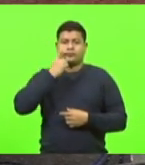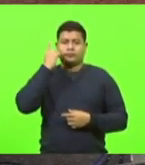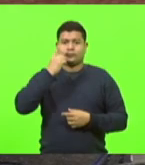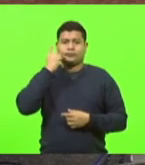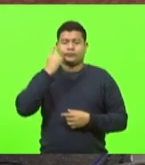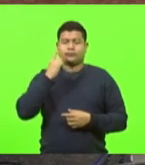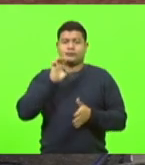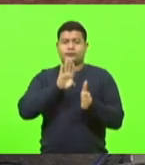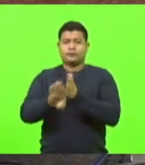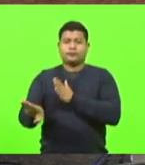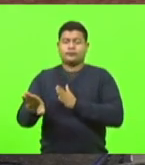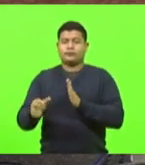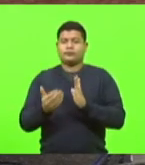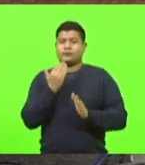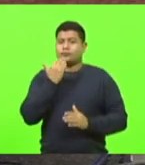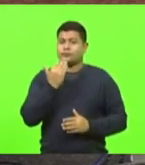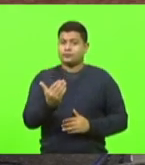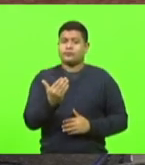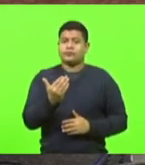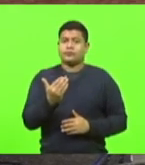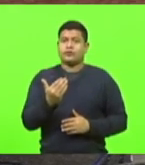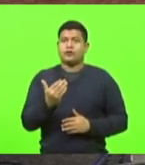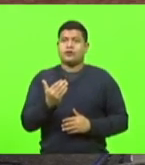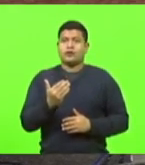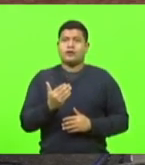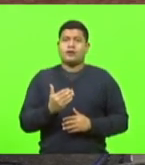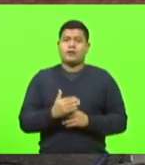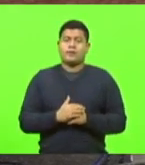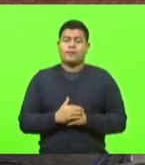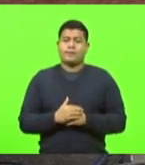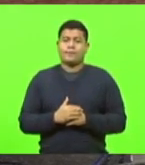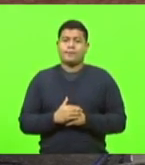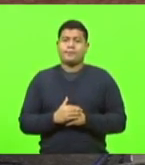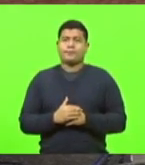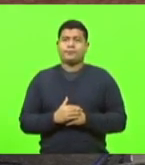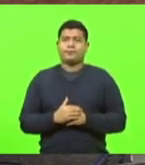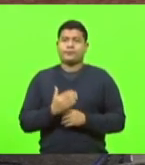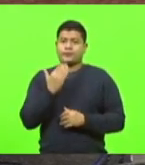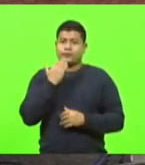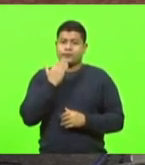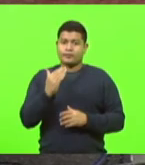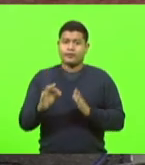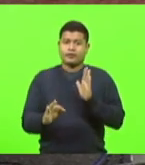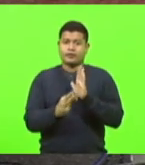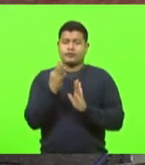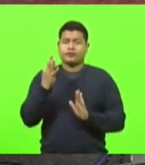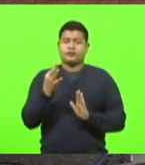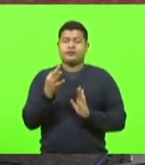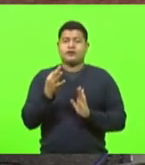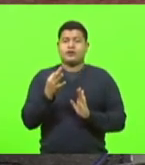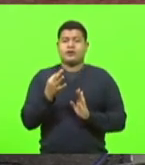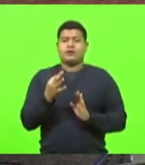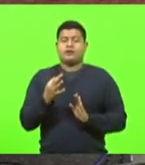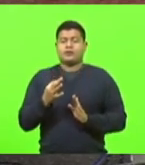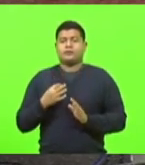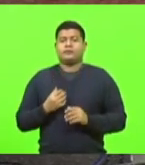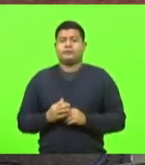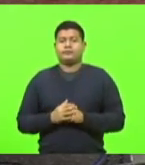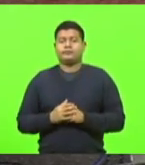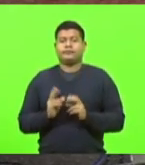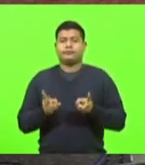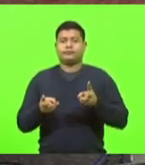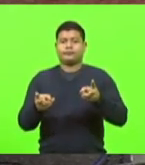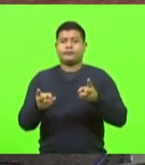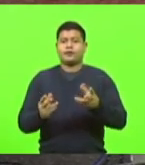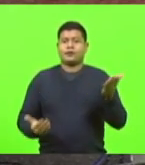rejeitados os requerimentos, digo, foram rejeitados os requerimentos de destaque. Ato contínuo. Foi